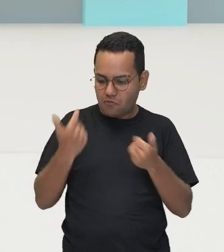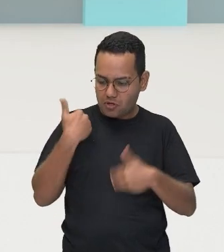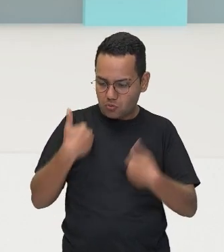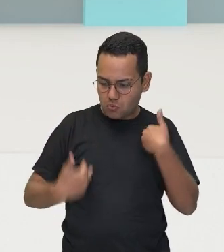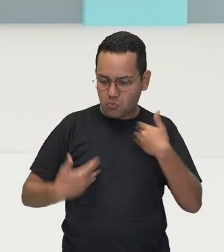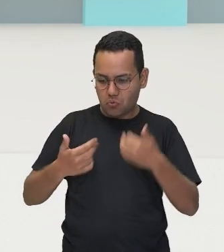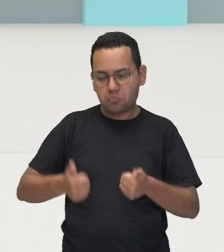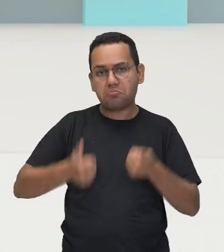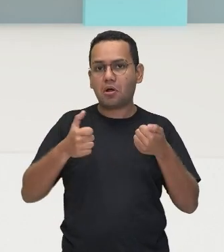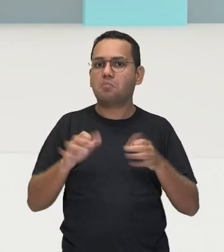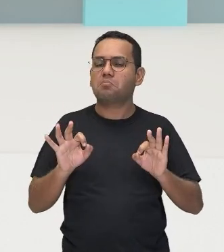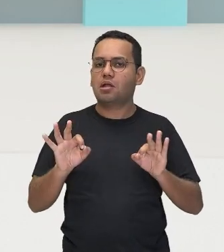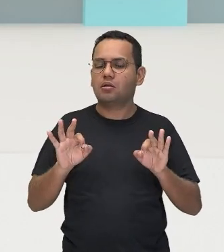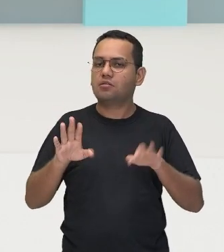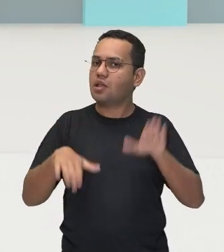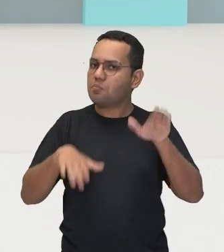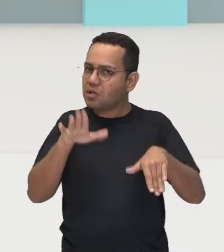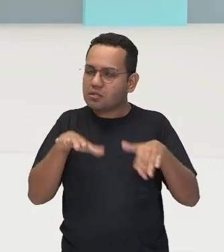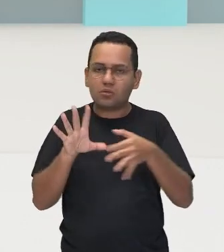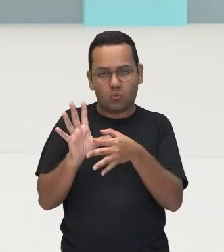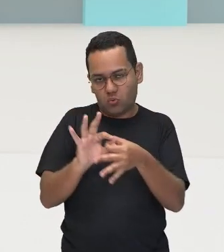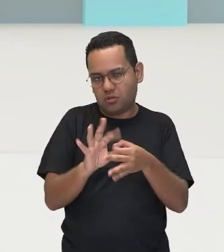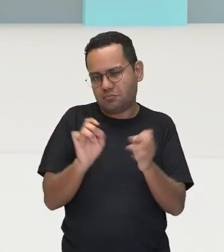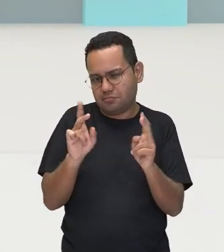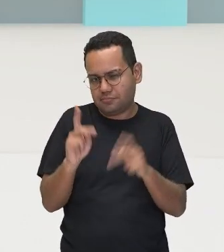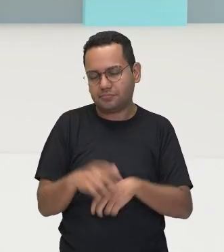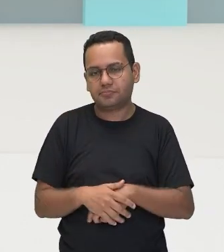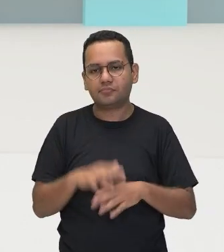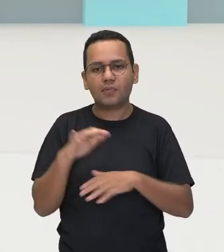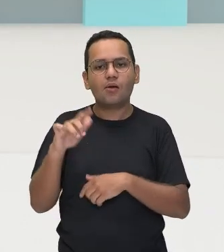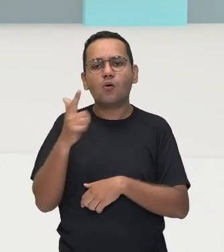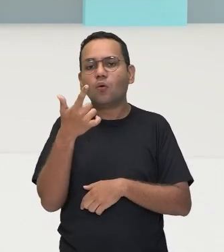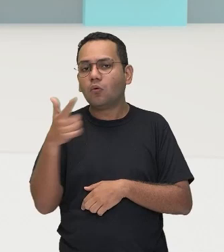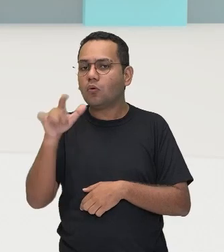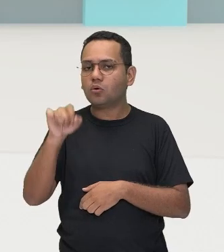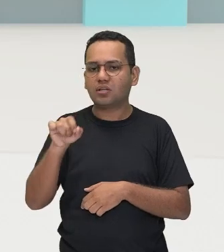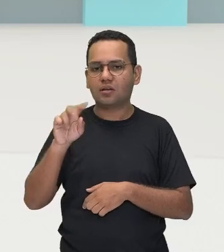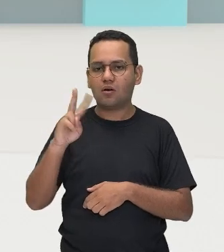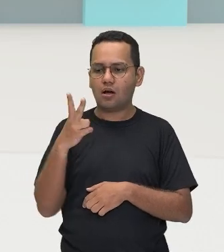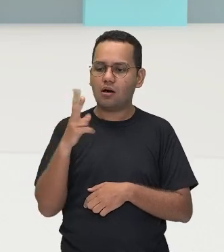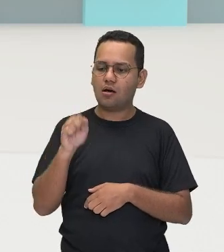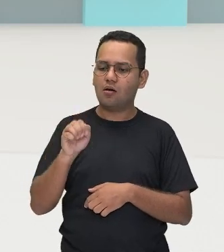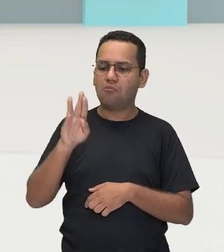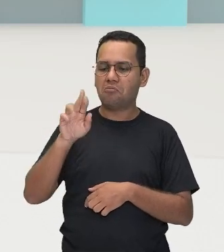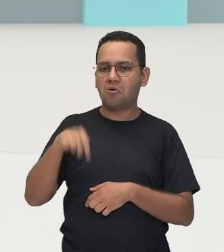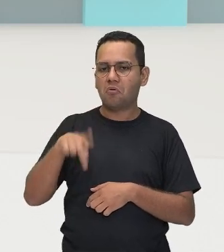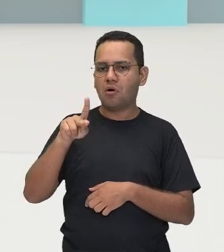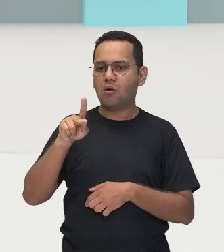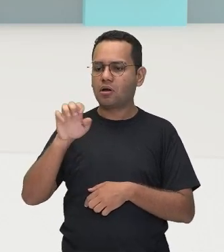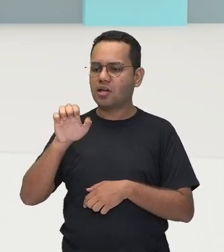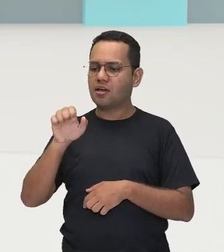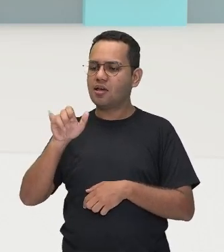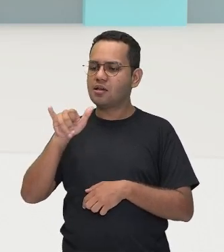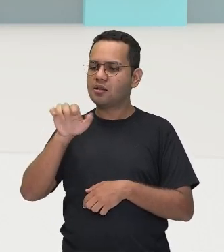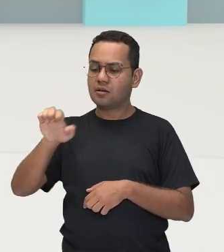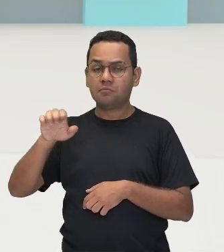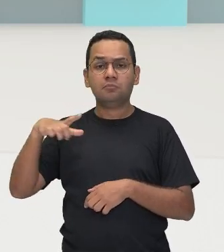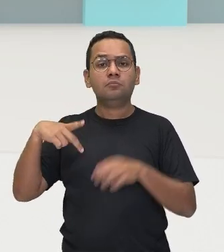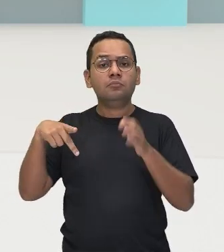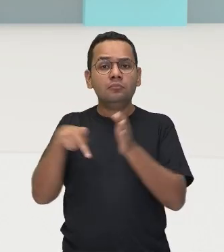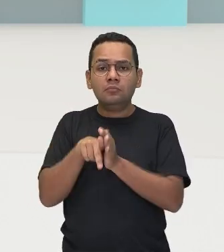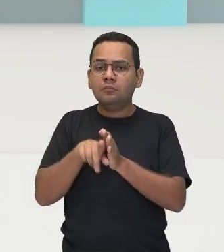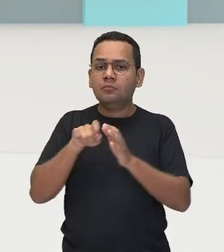modalidade. E nós temos aí o olho do falcão, que acontece aí nas quadras de tênis, né?